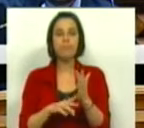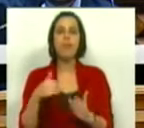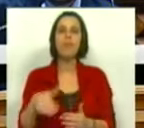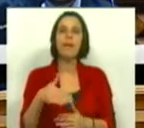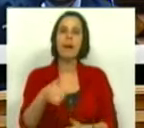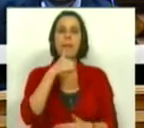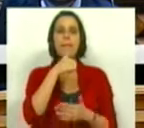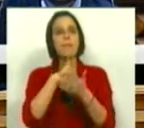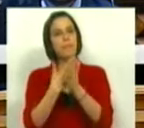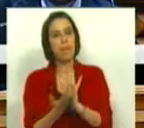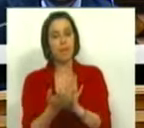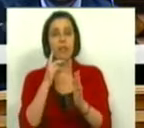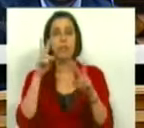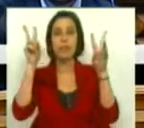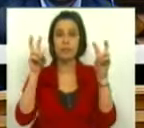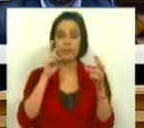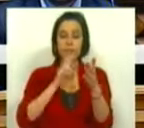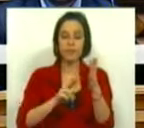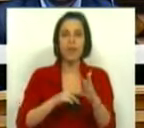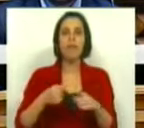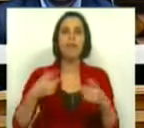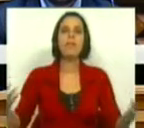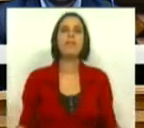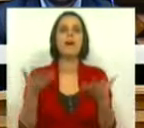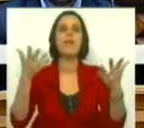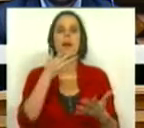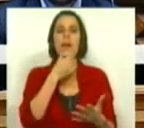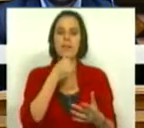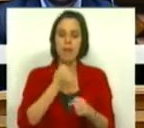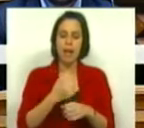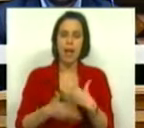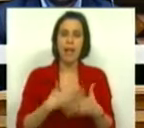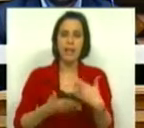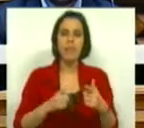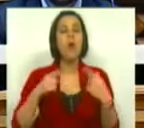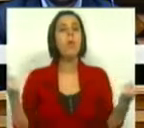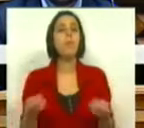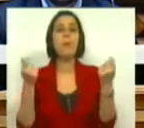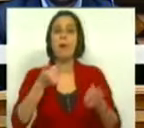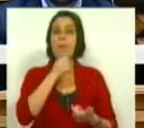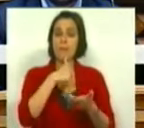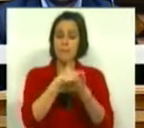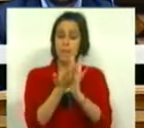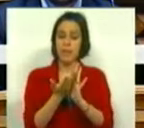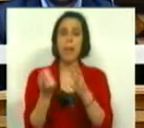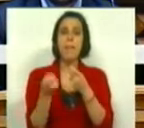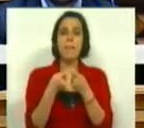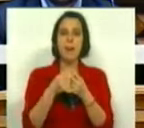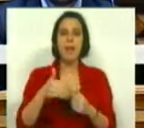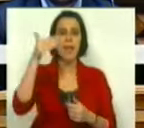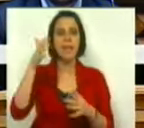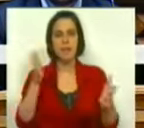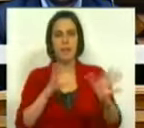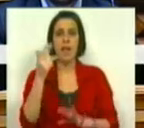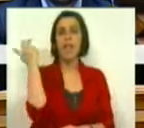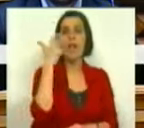serão tomadas medidas, e passo a citar, para estimular o envelhecimento ativo e promover medidas que aproximem a idade